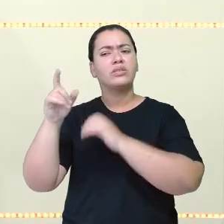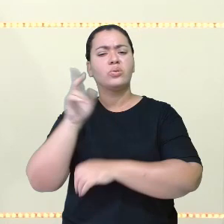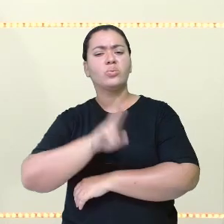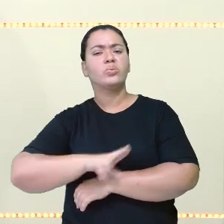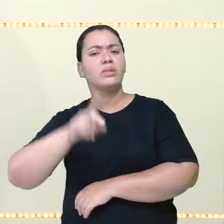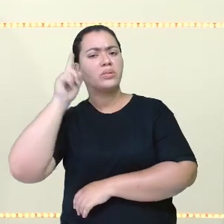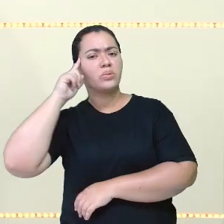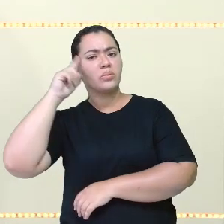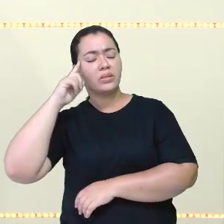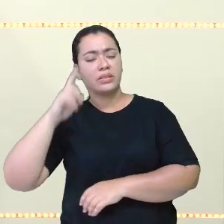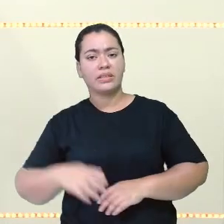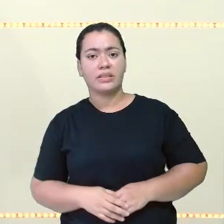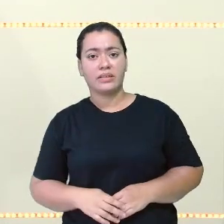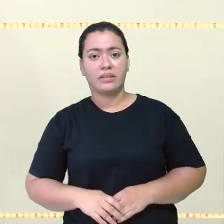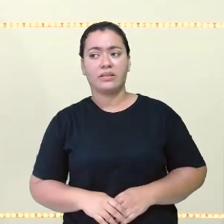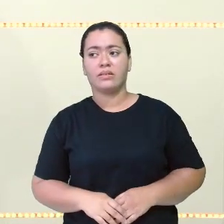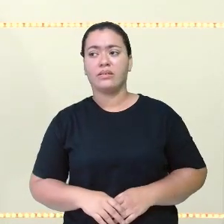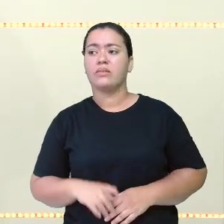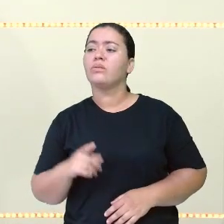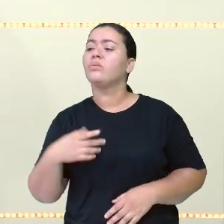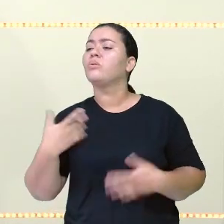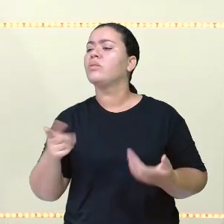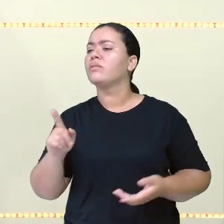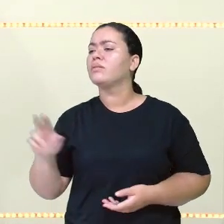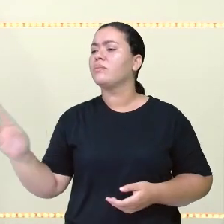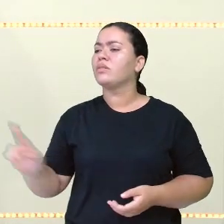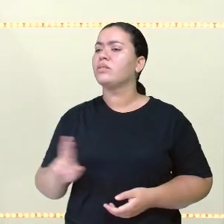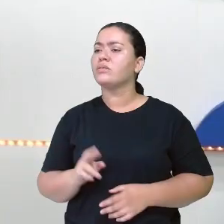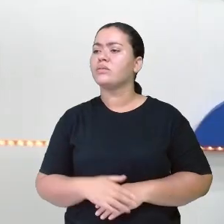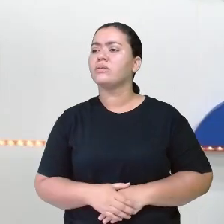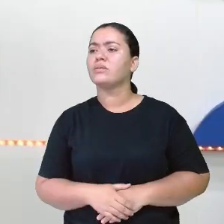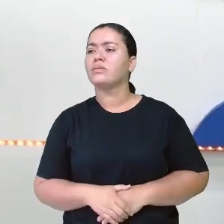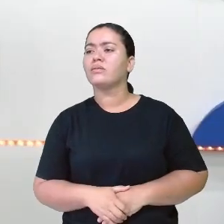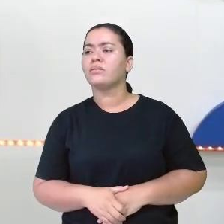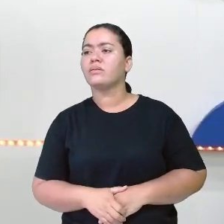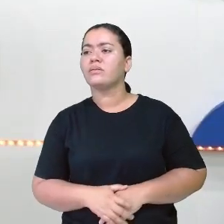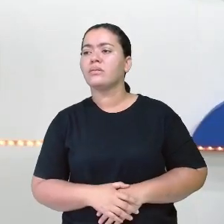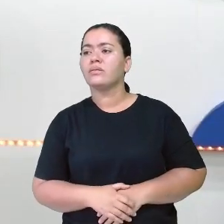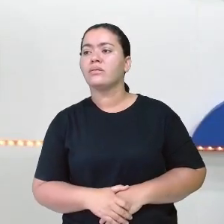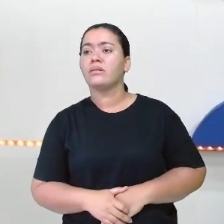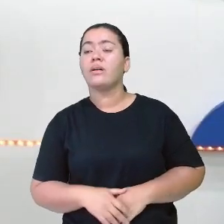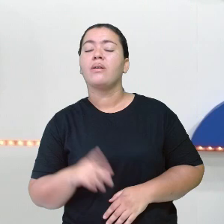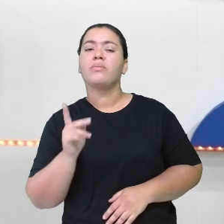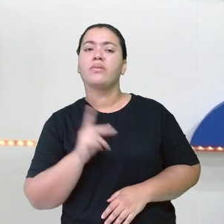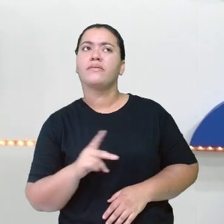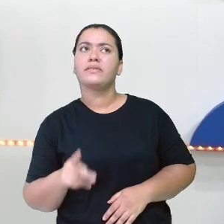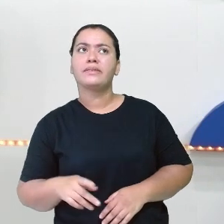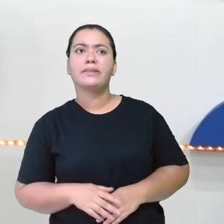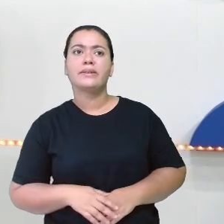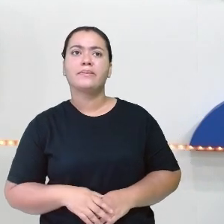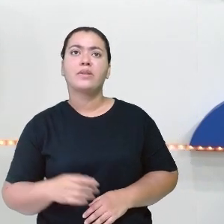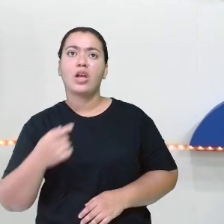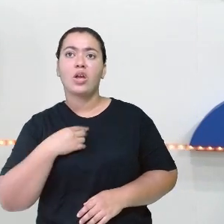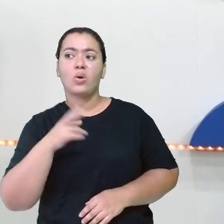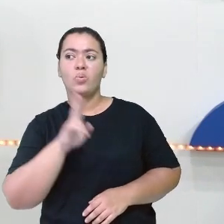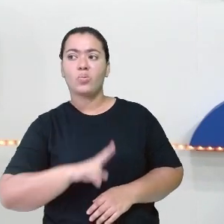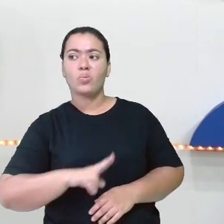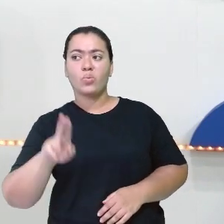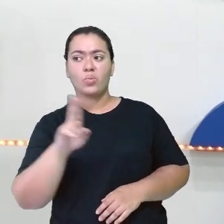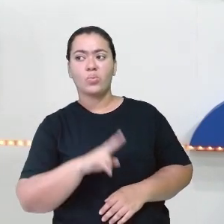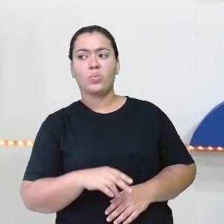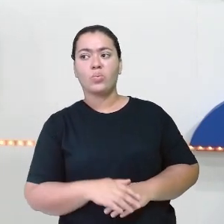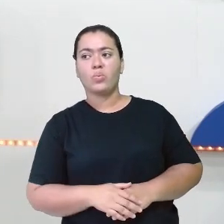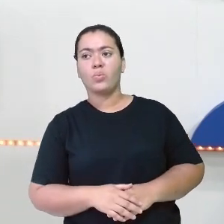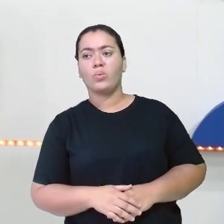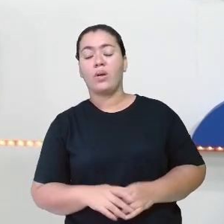no seu dia a dia? O é que você responderia, professora Esté? Professora Mauricéia, eu utilizo o